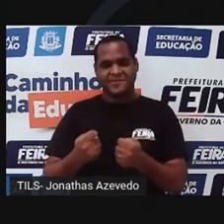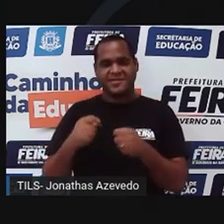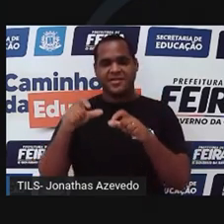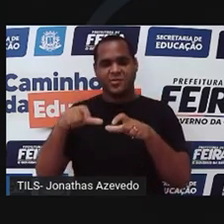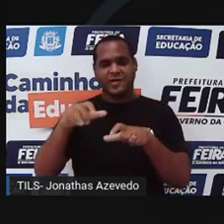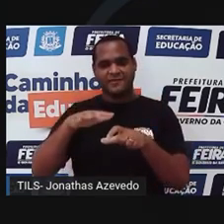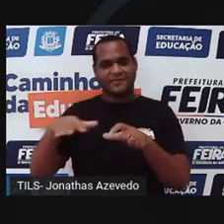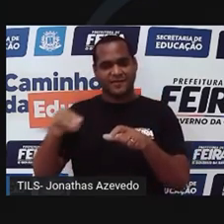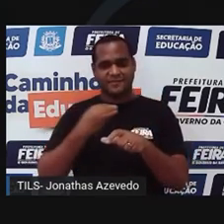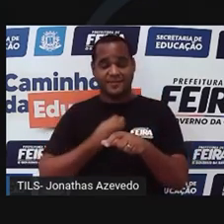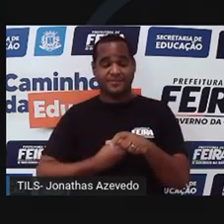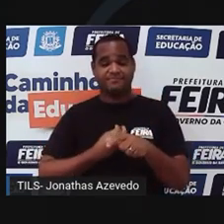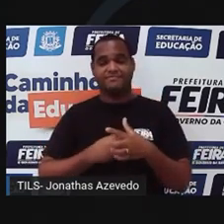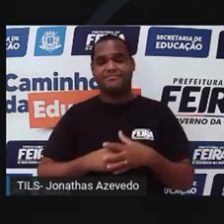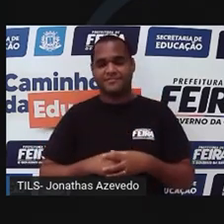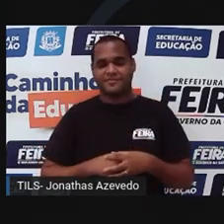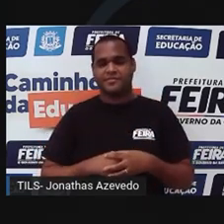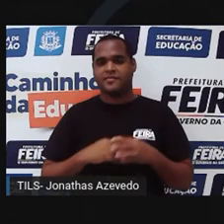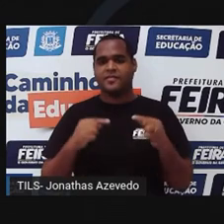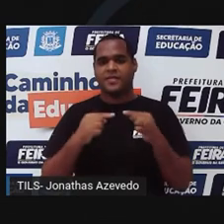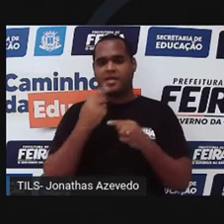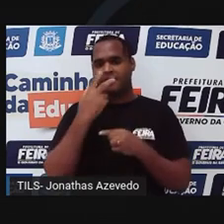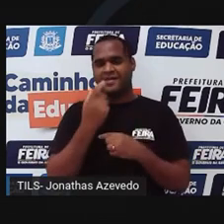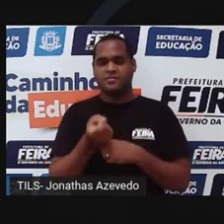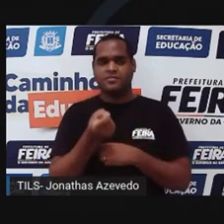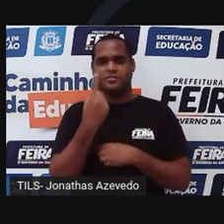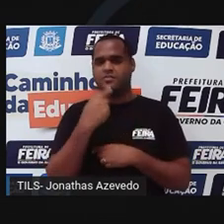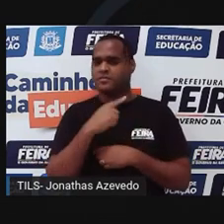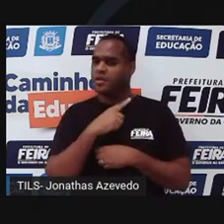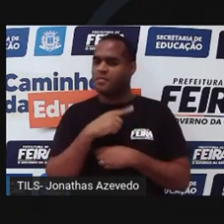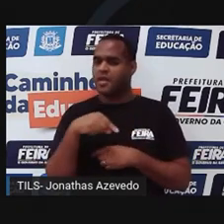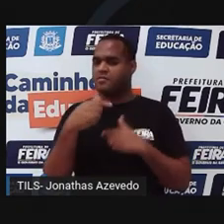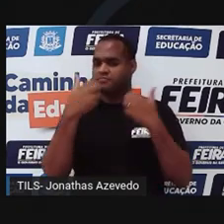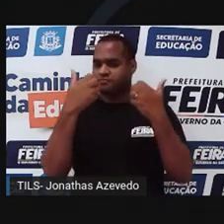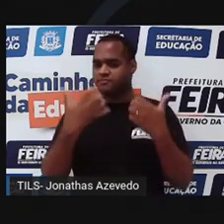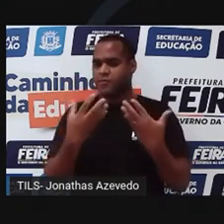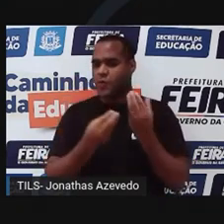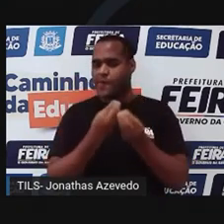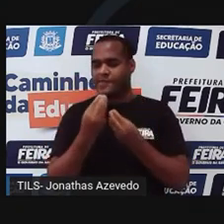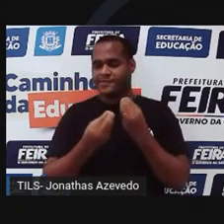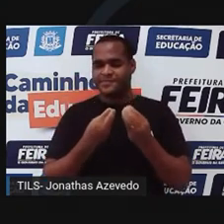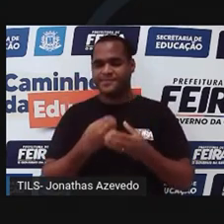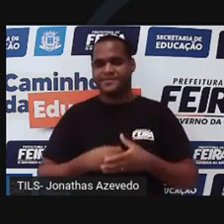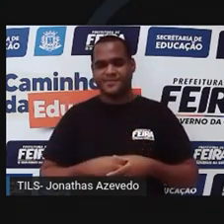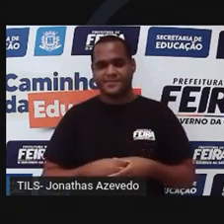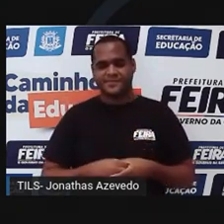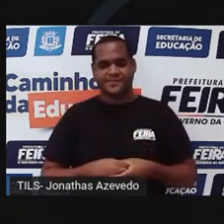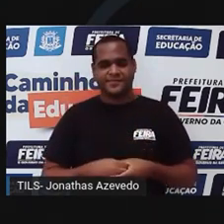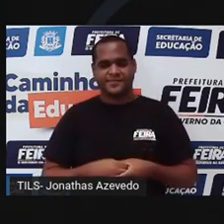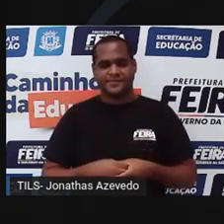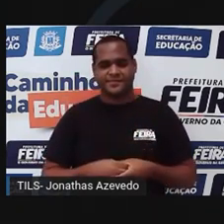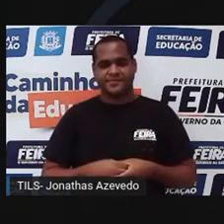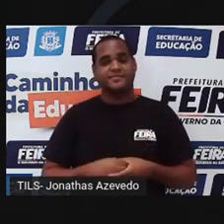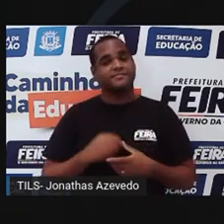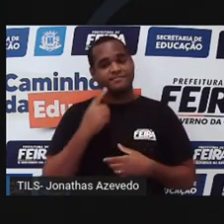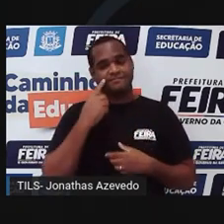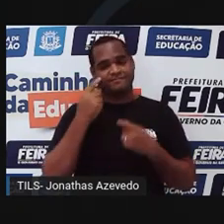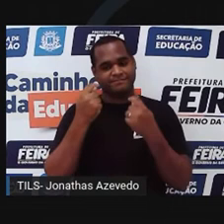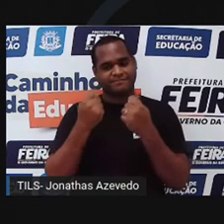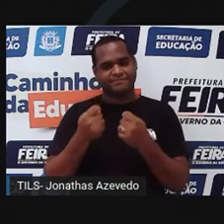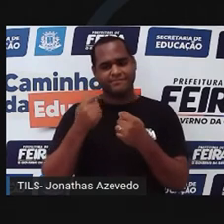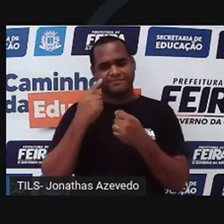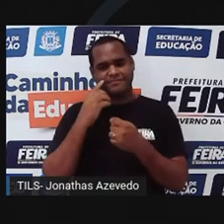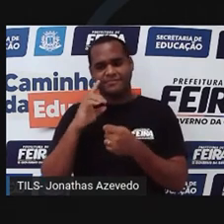determinado volume. Parece um pouco estranho, mas vou te explicar como funciona. A densidade